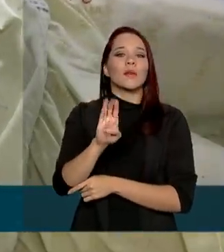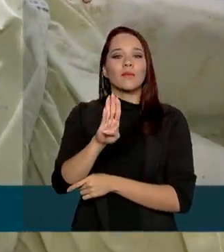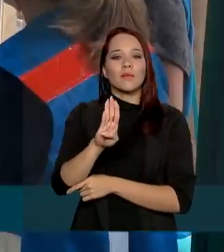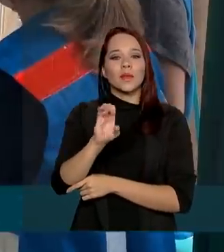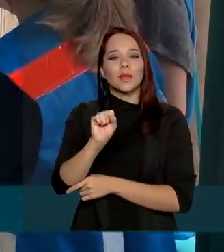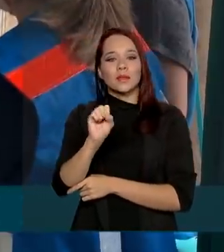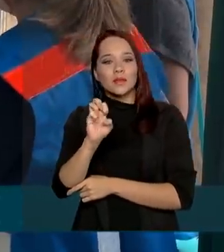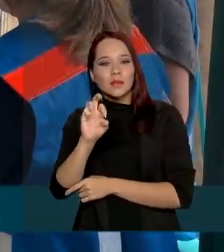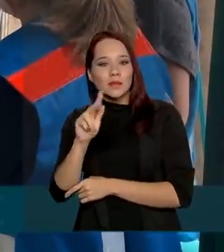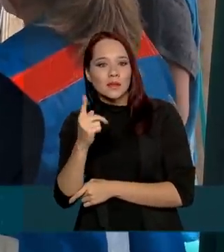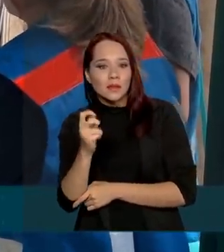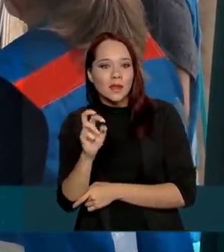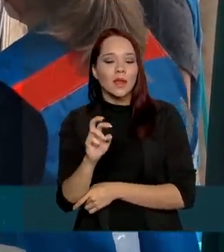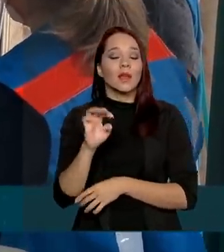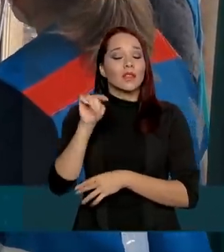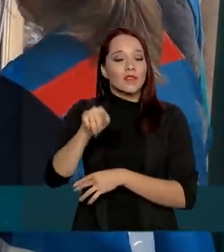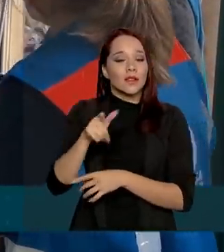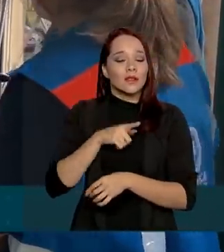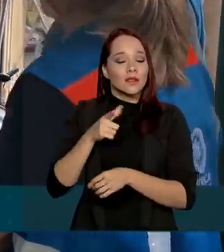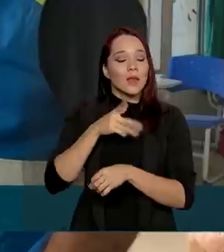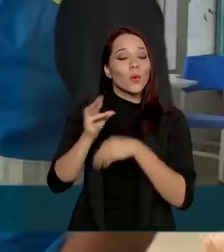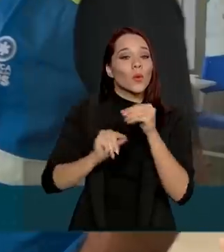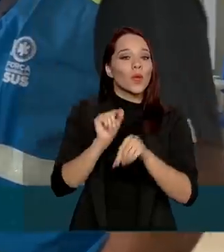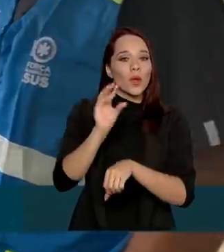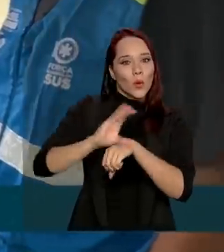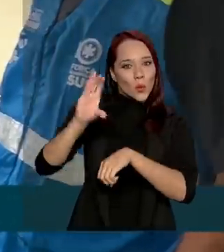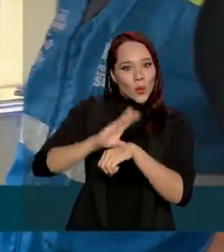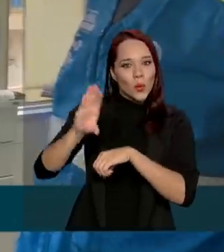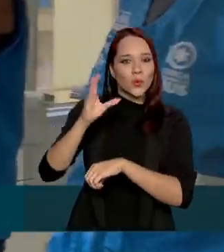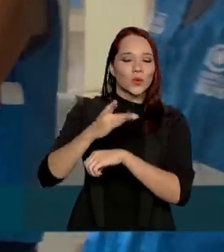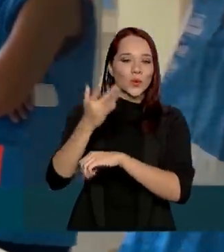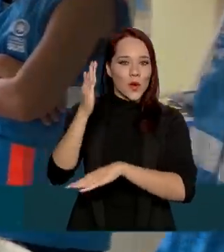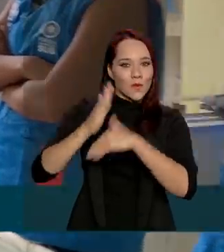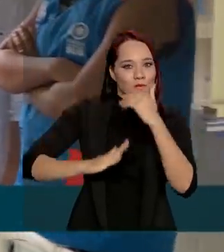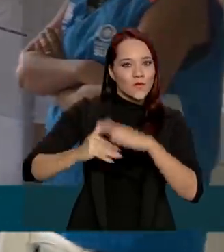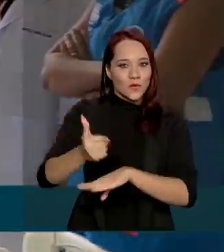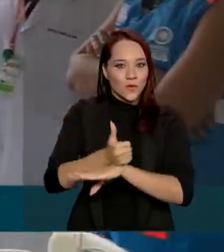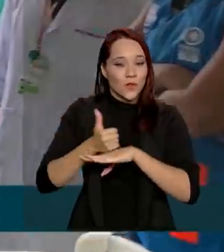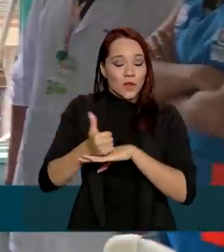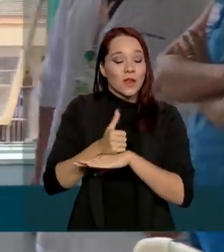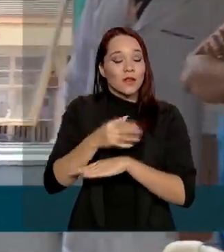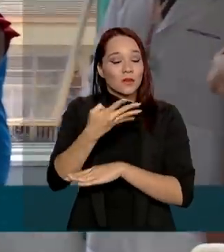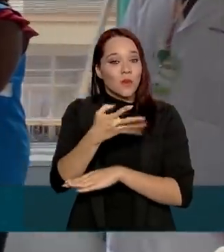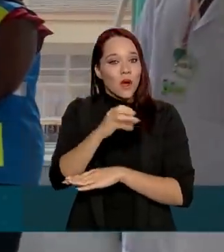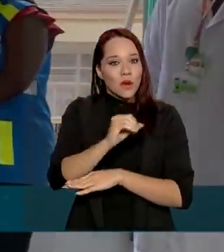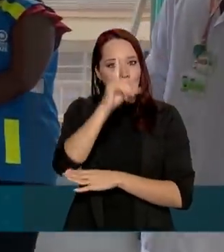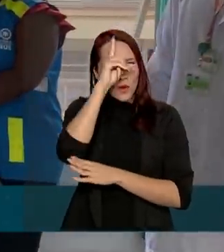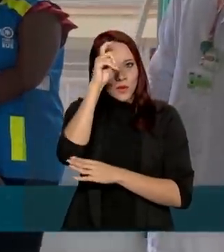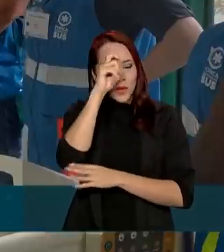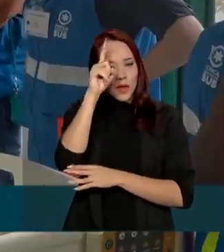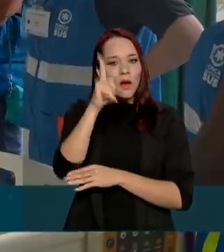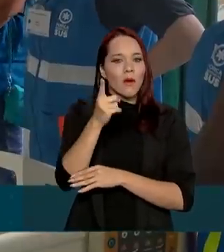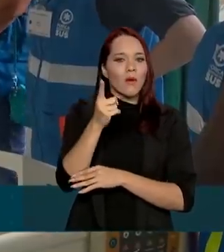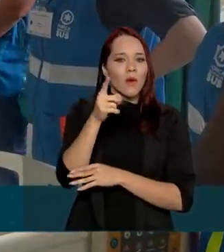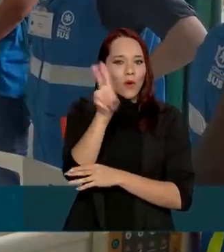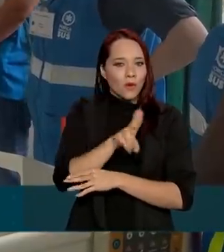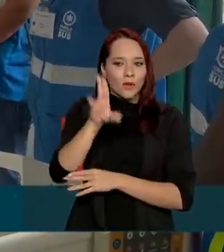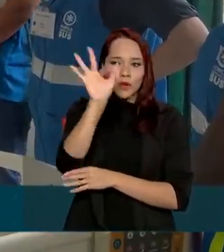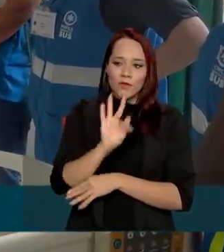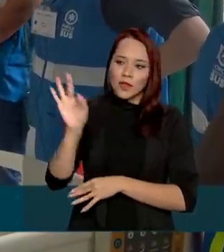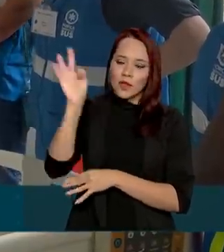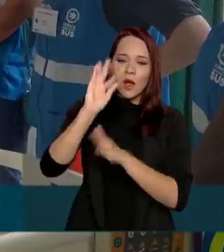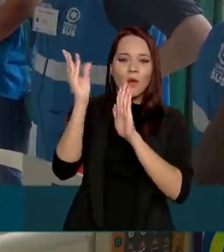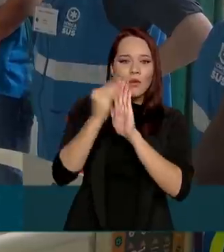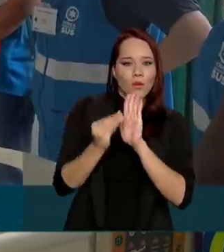atuado na realização de treinamentos dos funcionários dos 40 hospitais universitários federais que compõem a